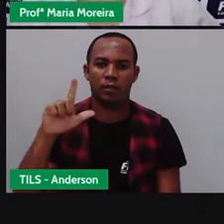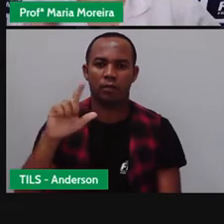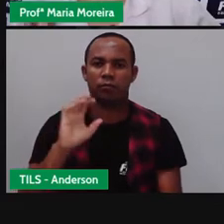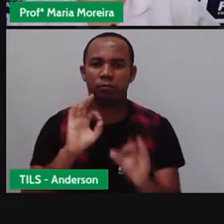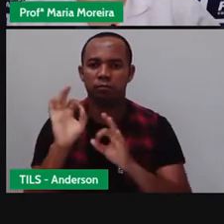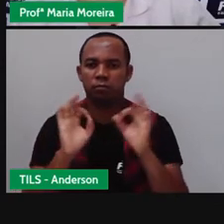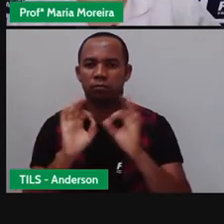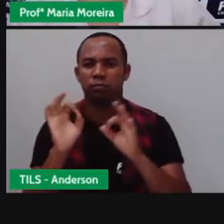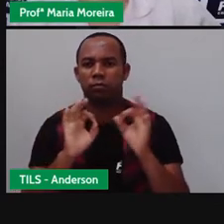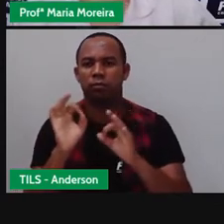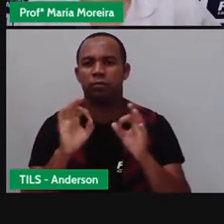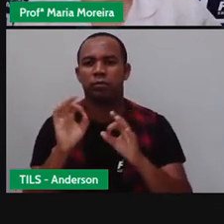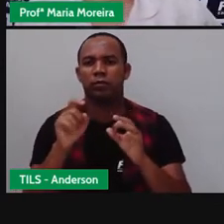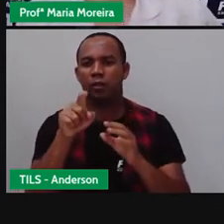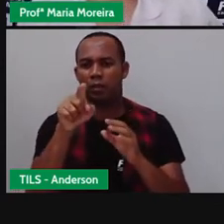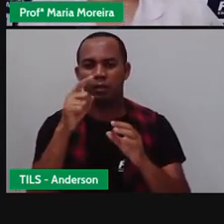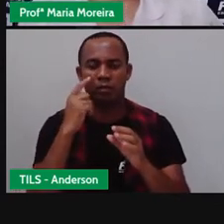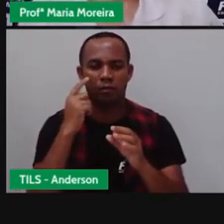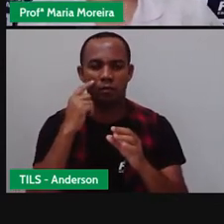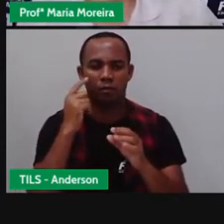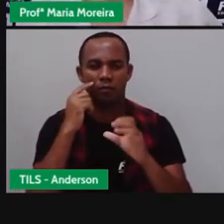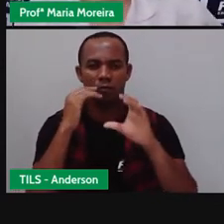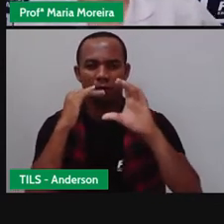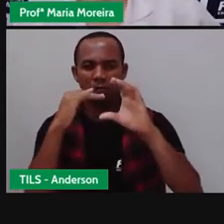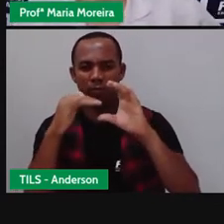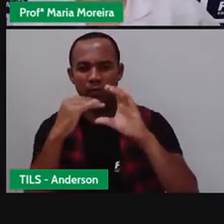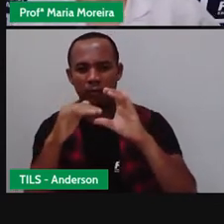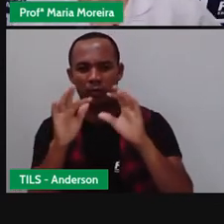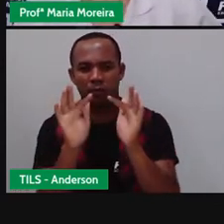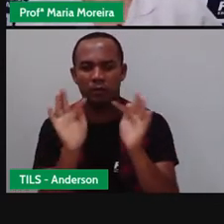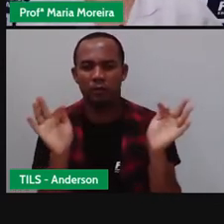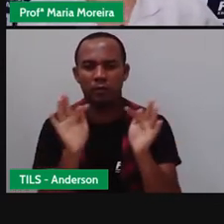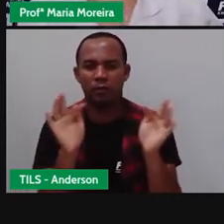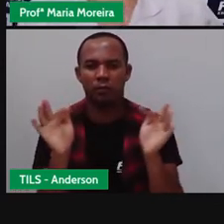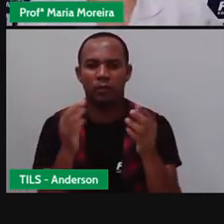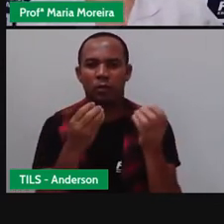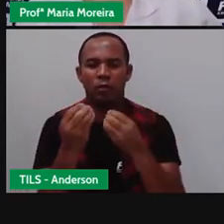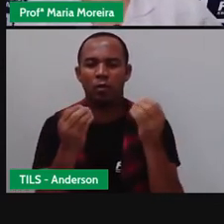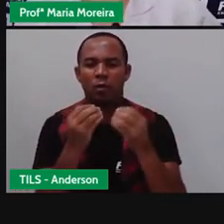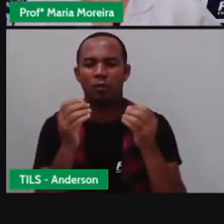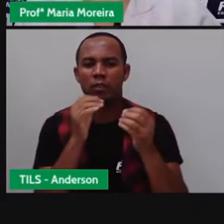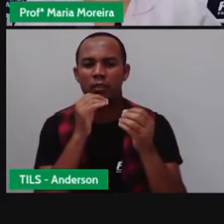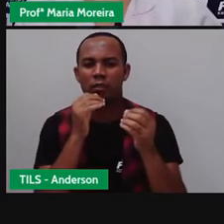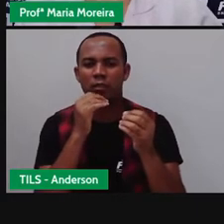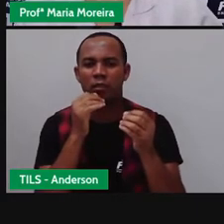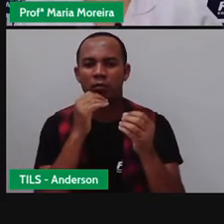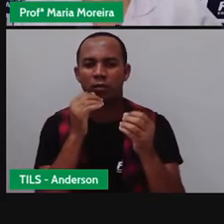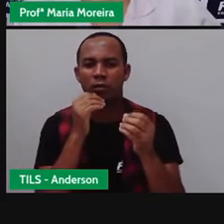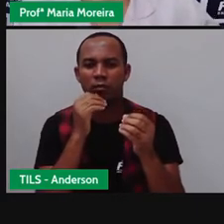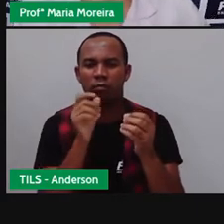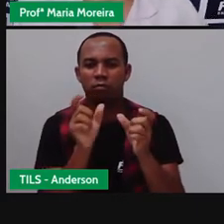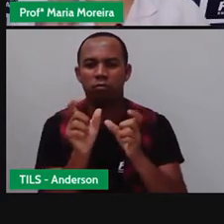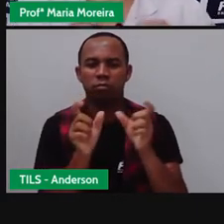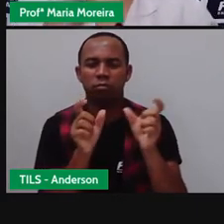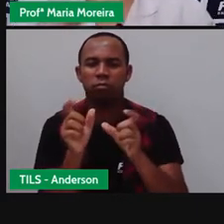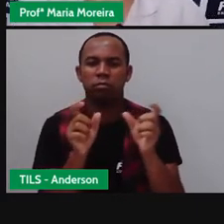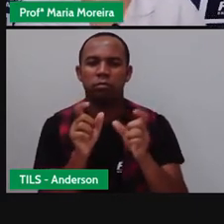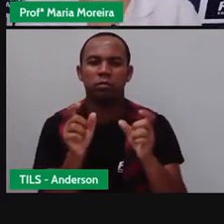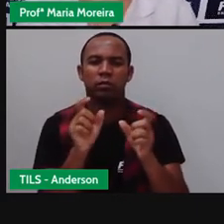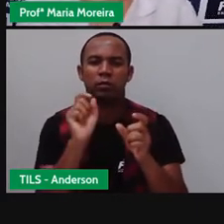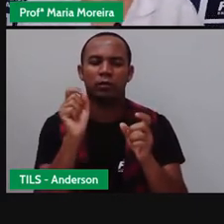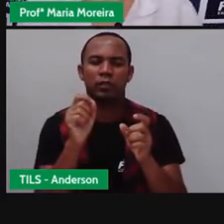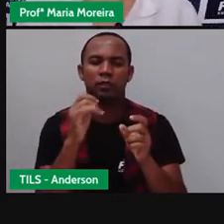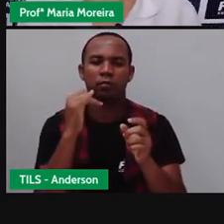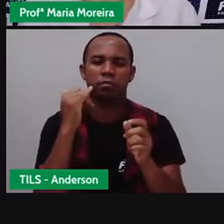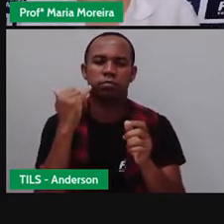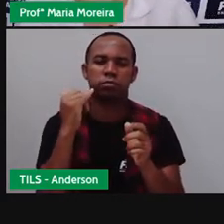Prático e simples. Que enviava mensagens a longas distâncias por meio do código Morse. Que era através da eletricidade.